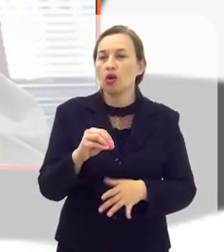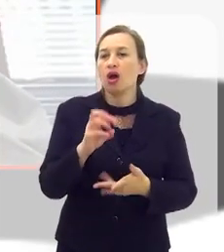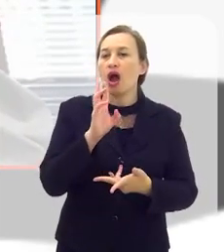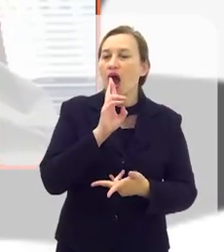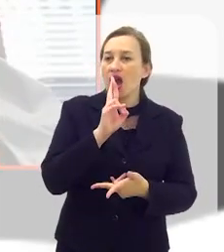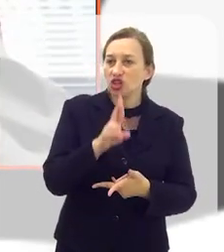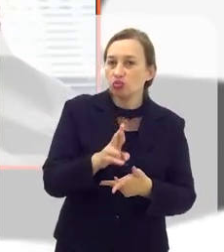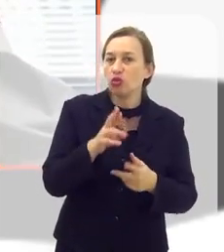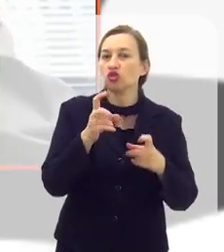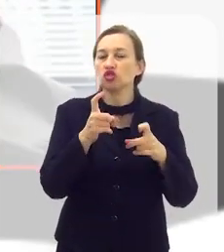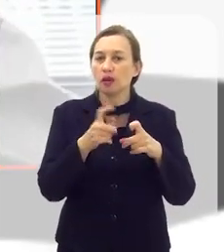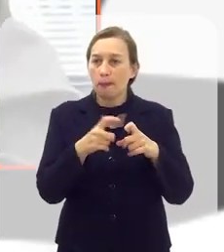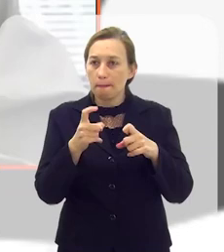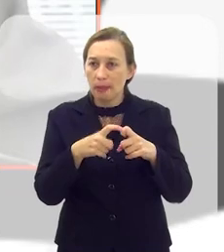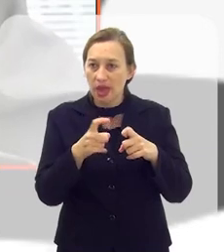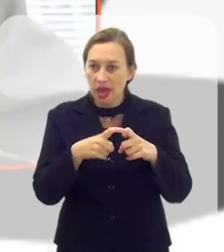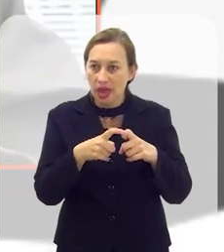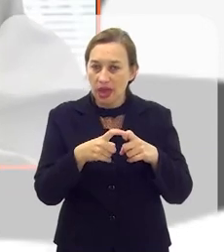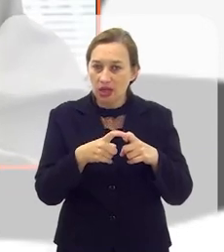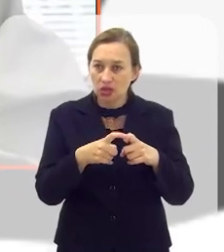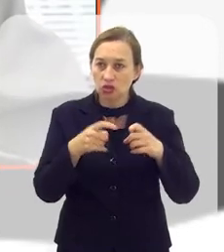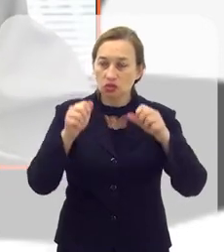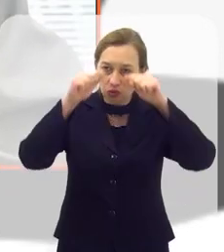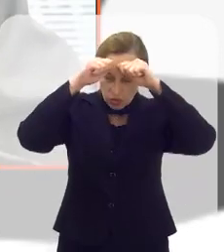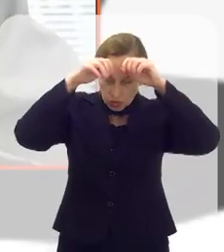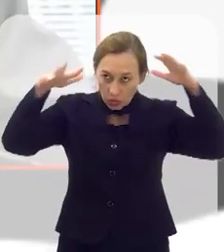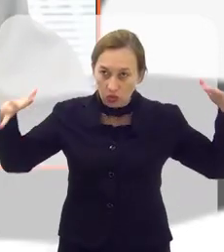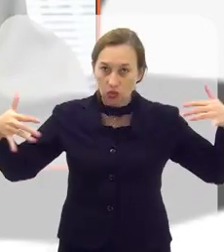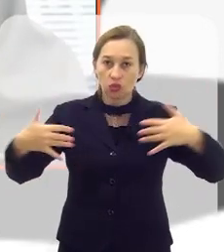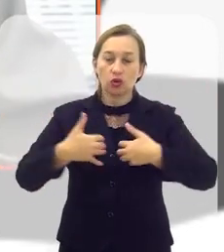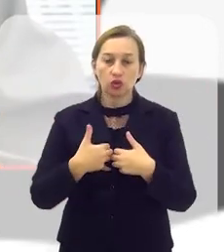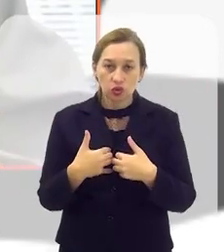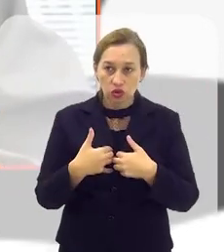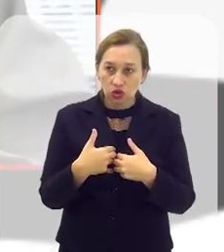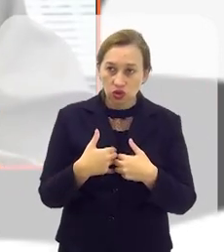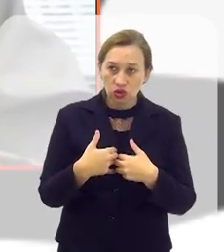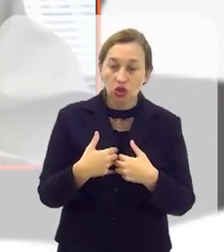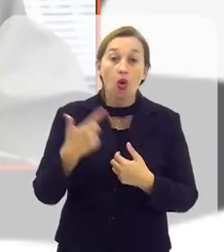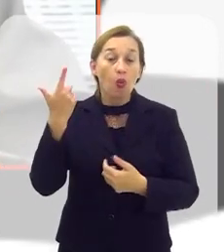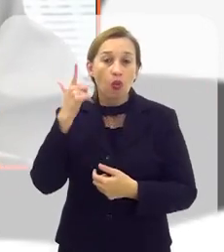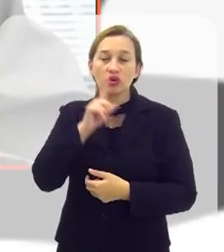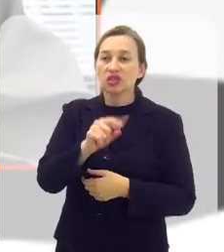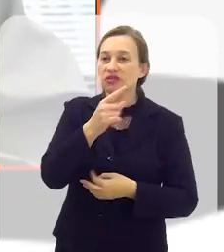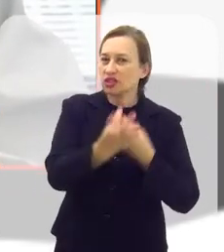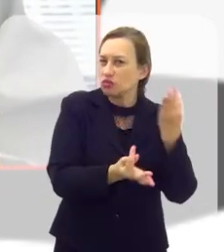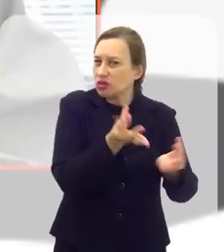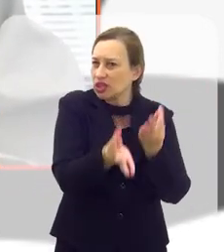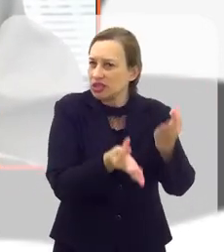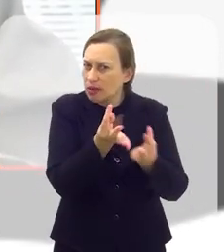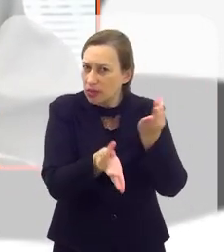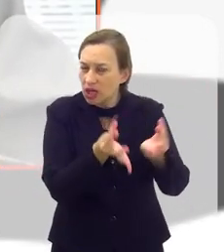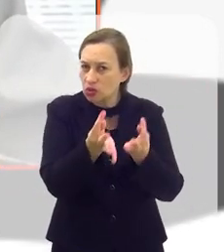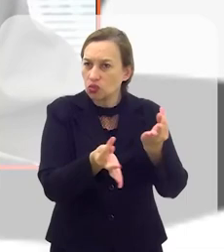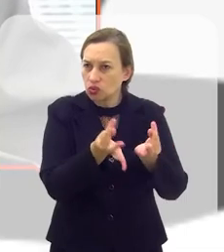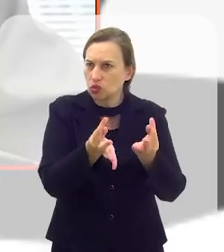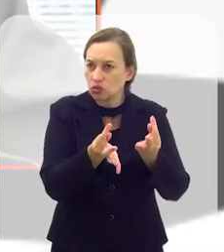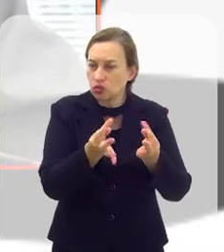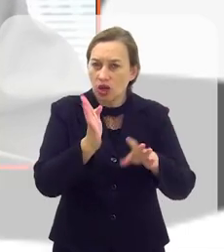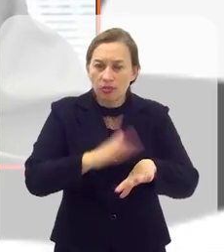diagnóstico do espectro do autismo, a gente consegue fazer o tratamento